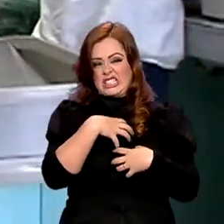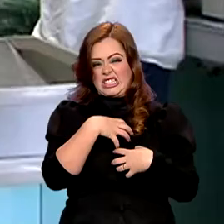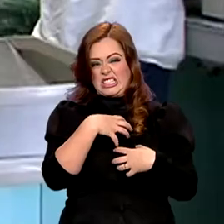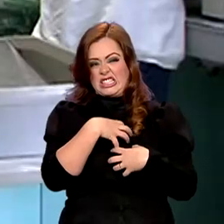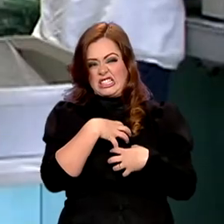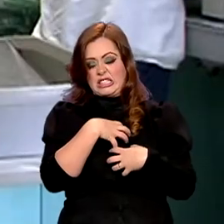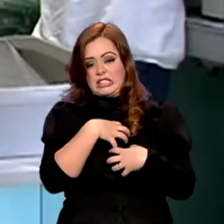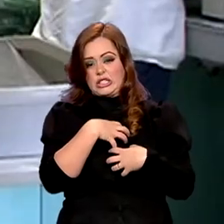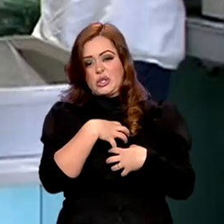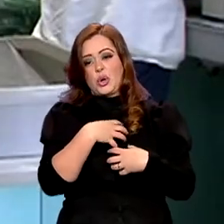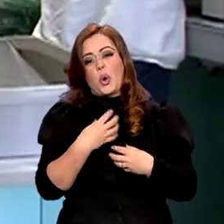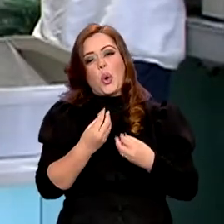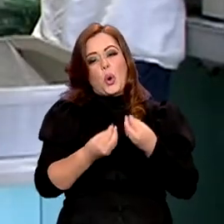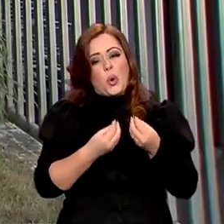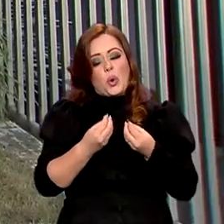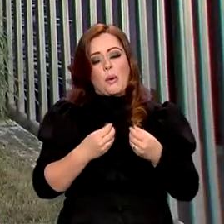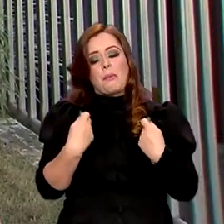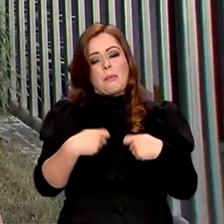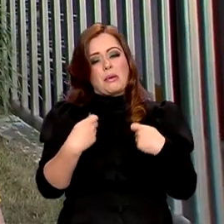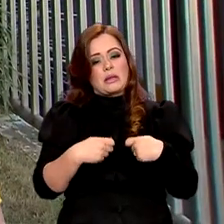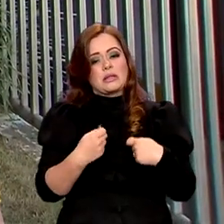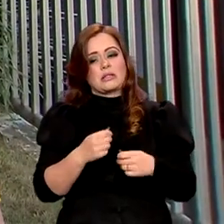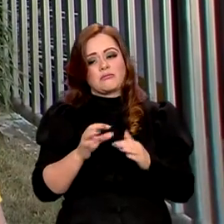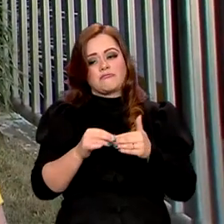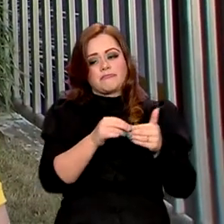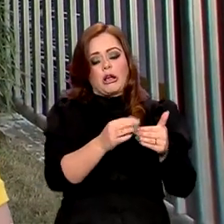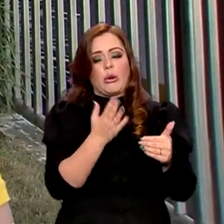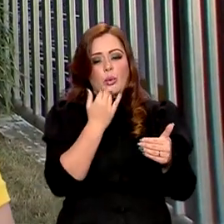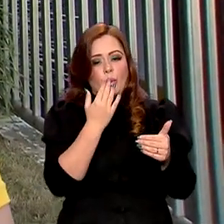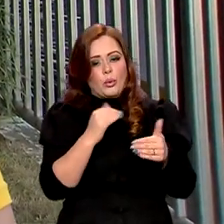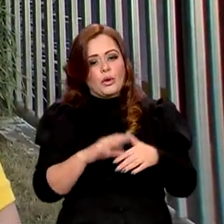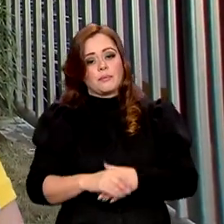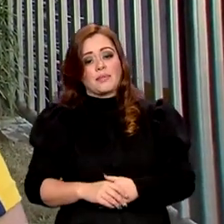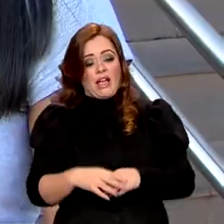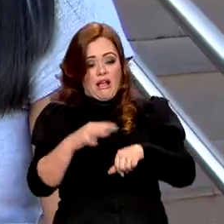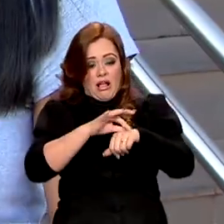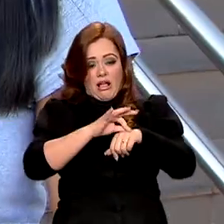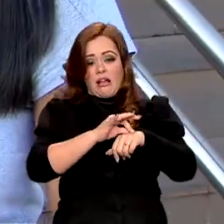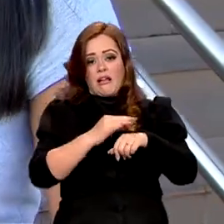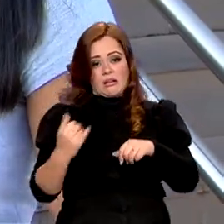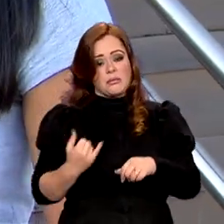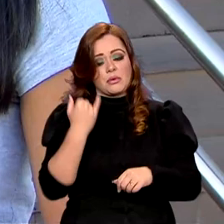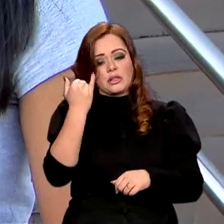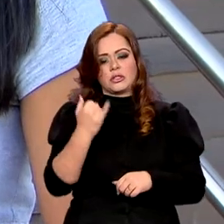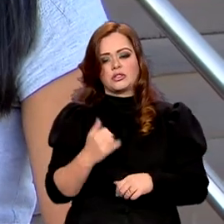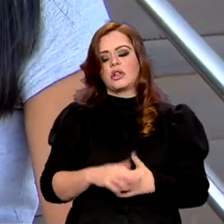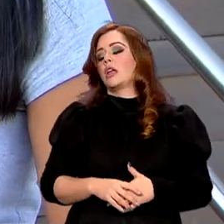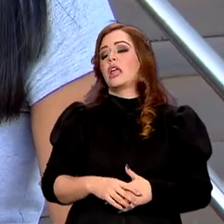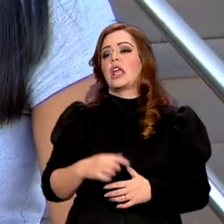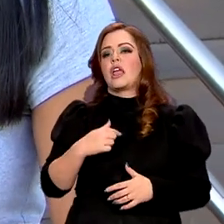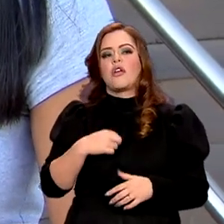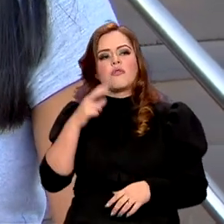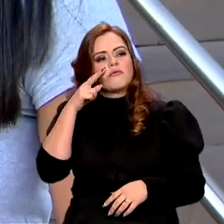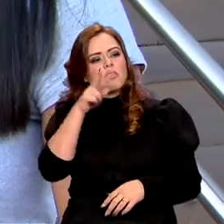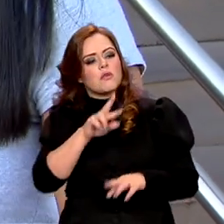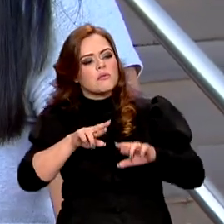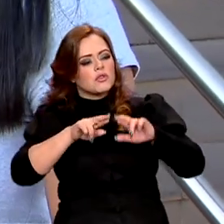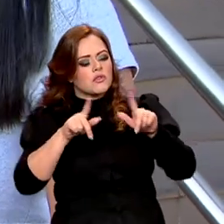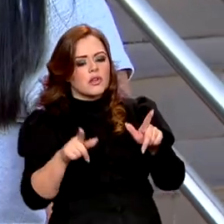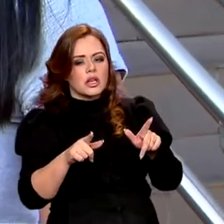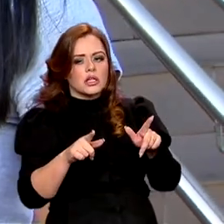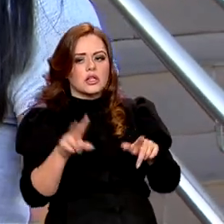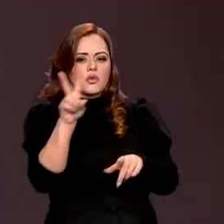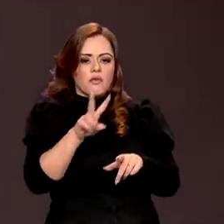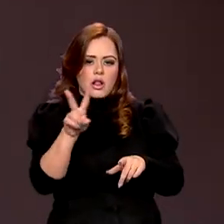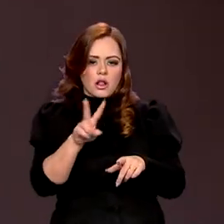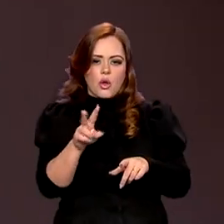que levar comida para casa. Com certeza a carne, eu acho que é o principal. Eu senti uma diferença no valor do óleo,